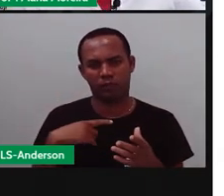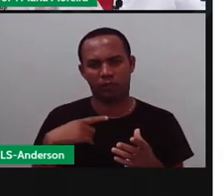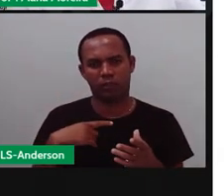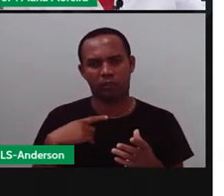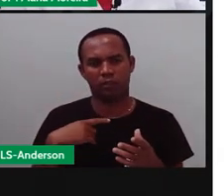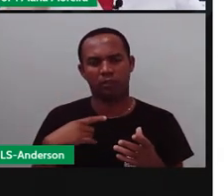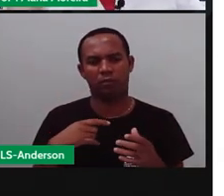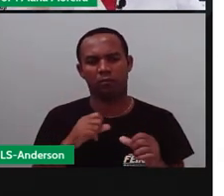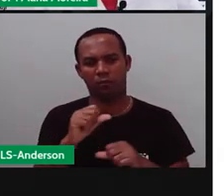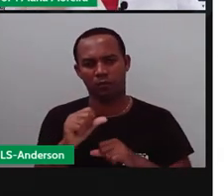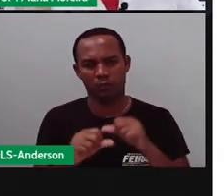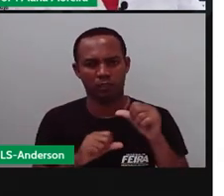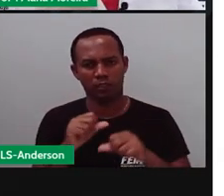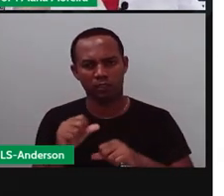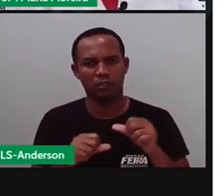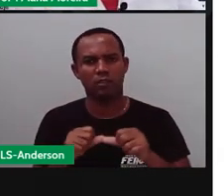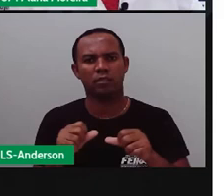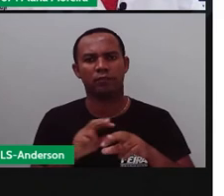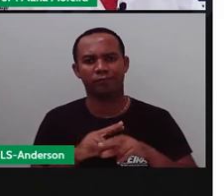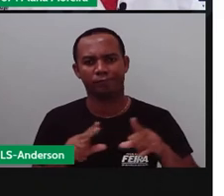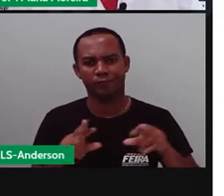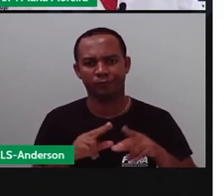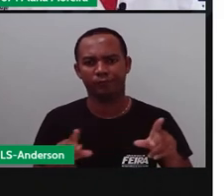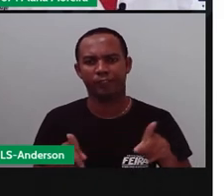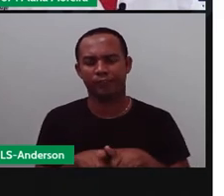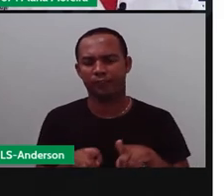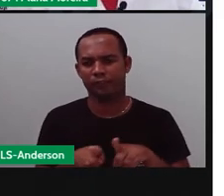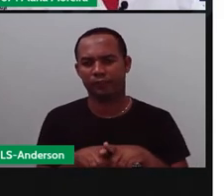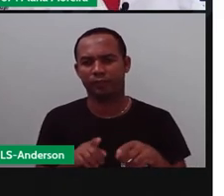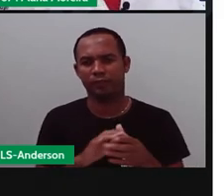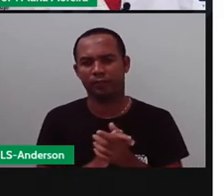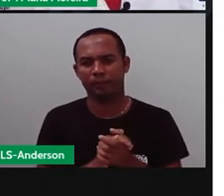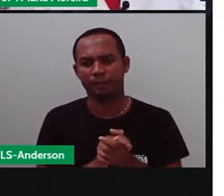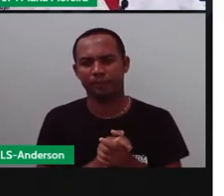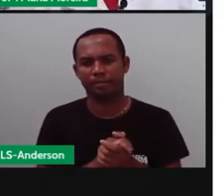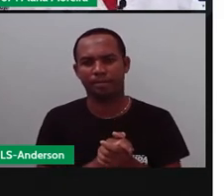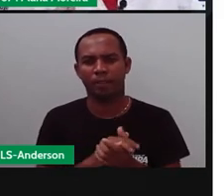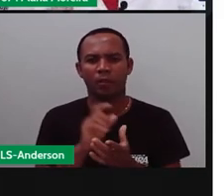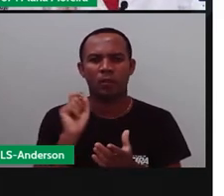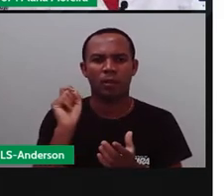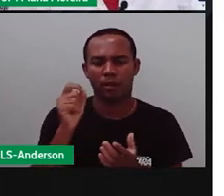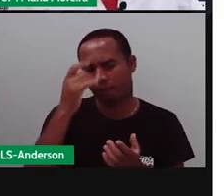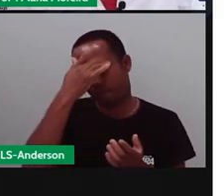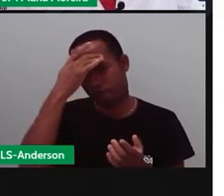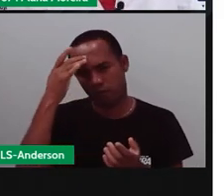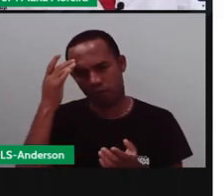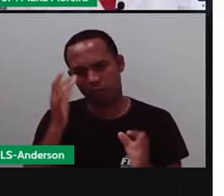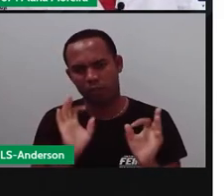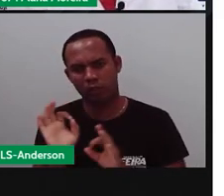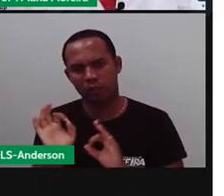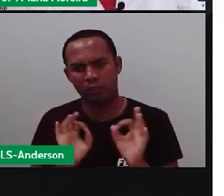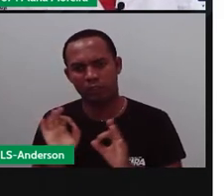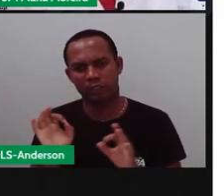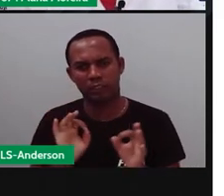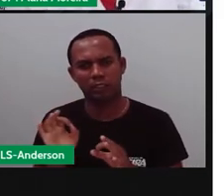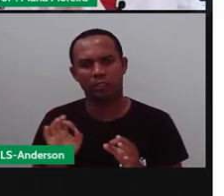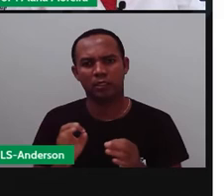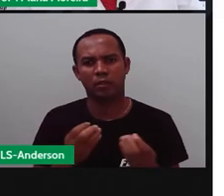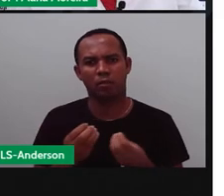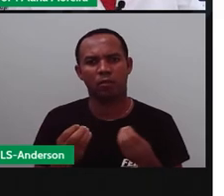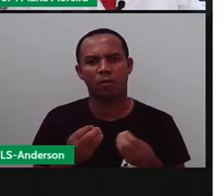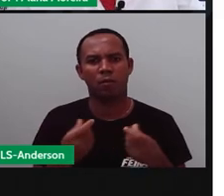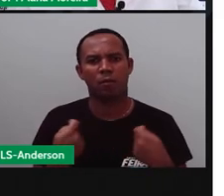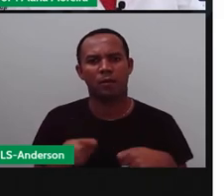elas sofreram o quê? Várias alterações aí no decorrer do tempo. E que as pessoas que organizam esses eventos, elas precisam o